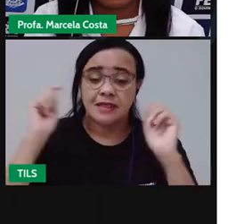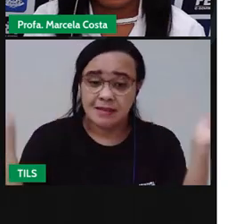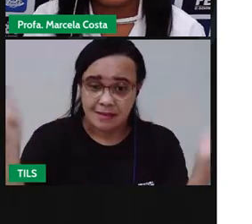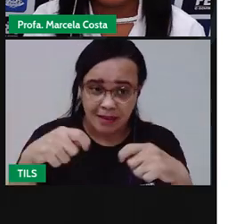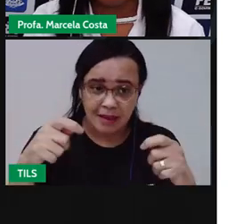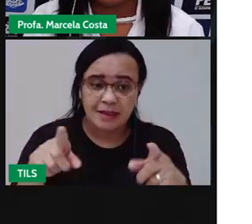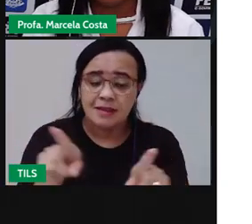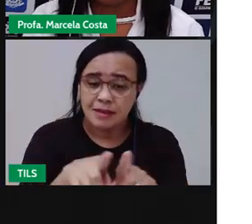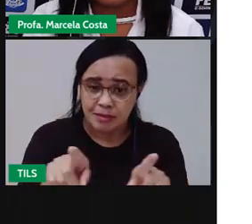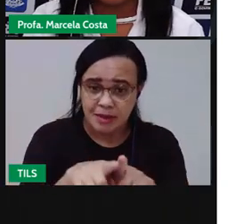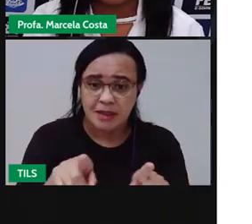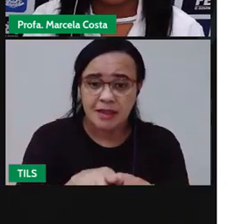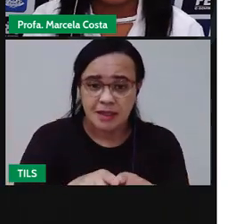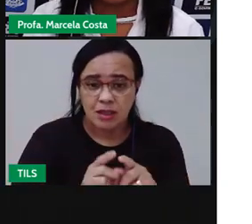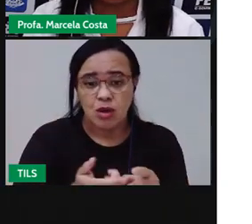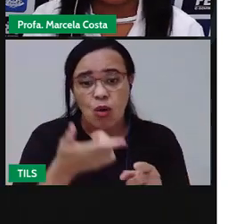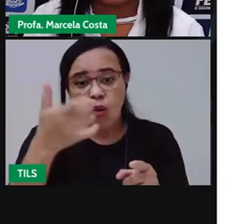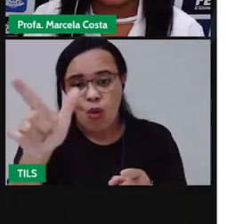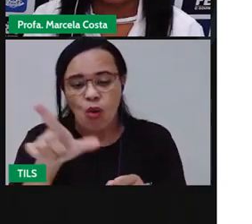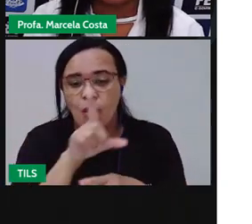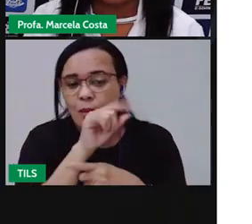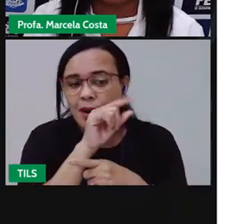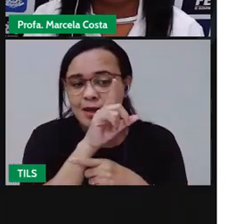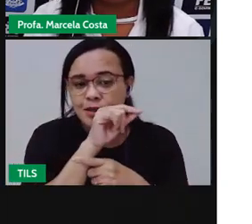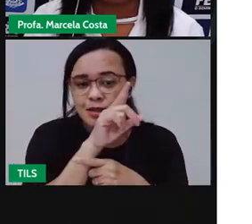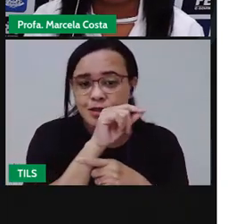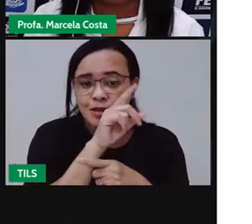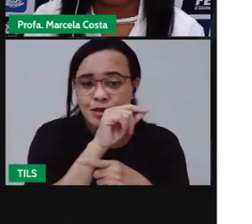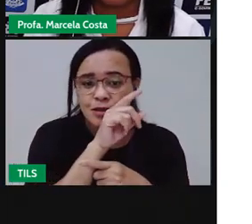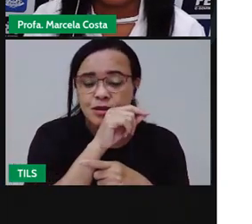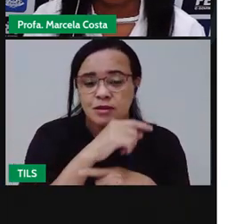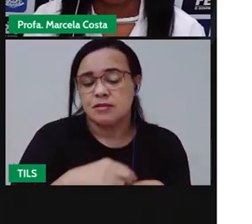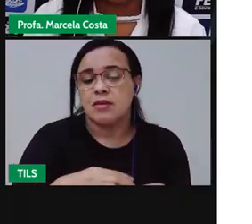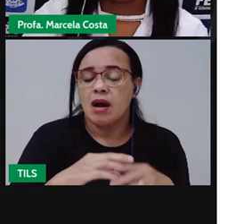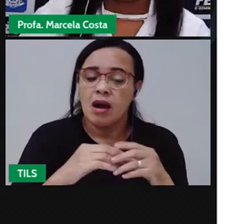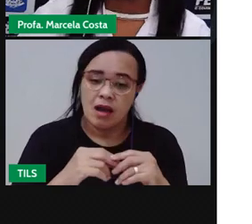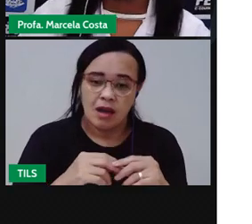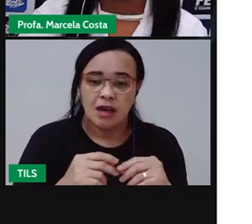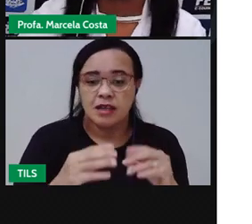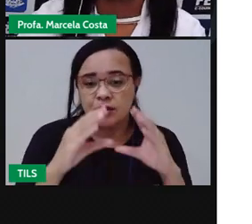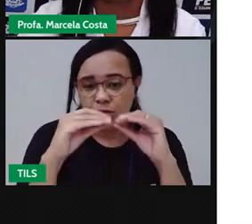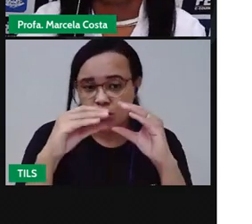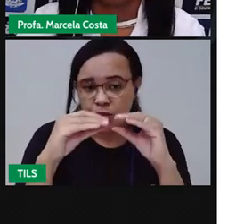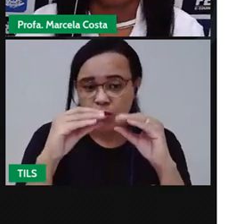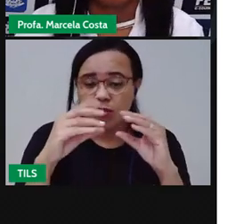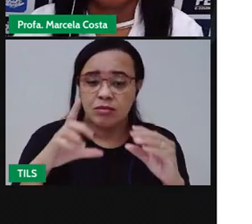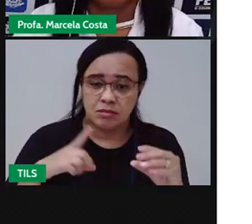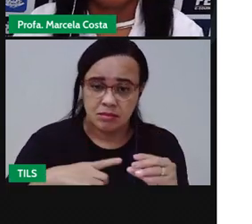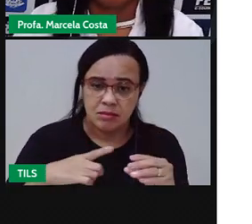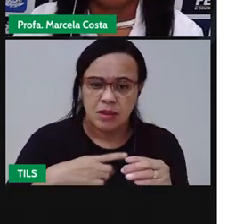Também tem um patinho ali de borracha, né? Então são quantos?